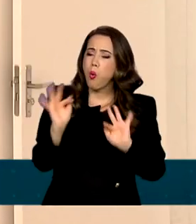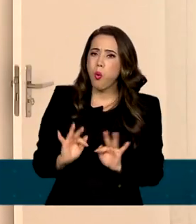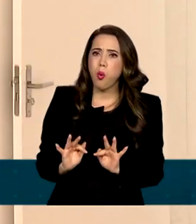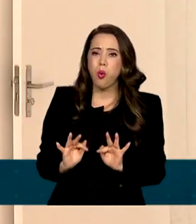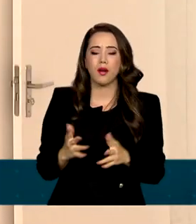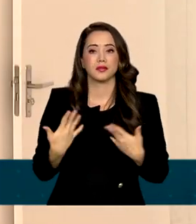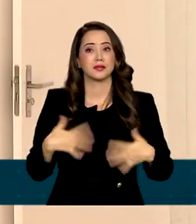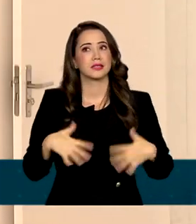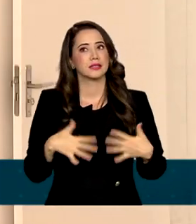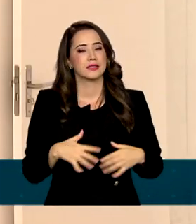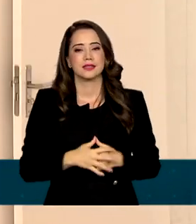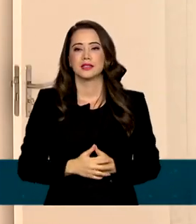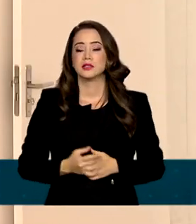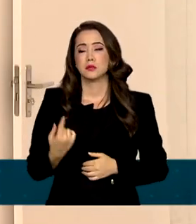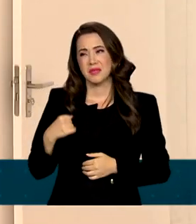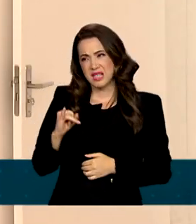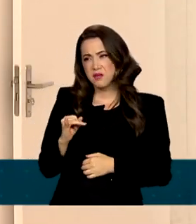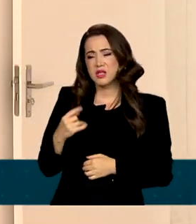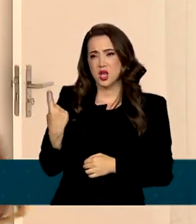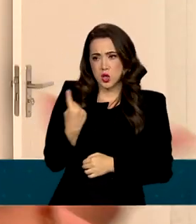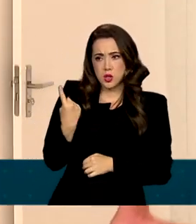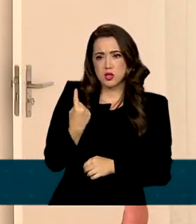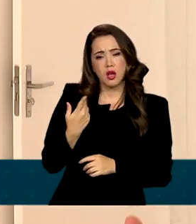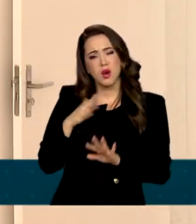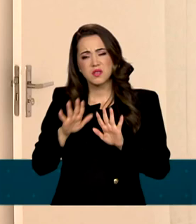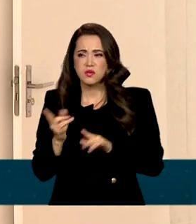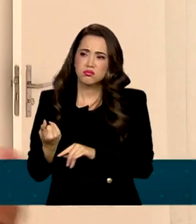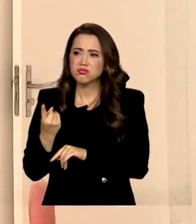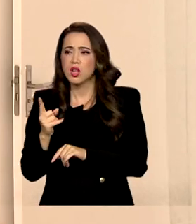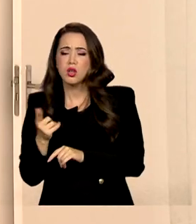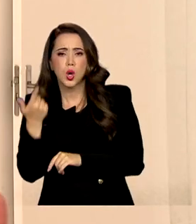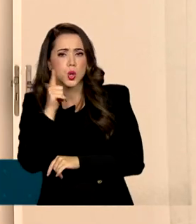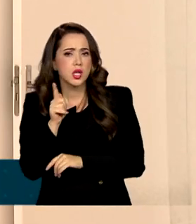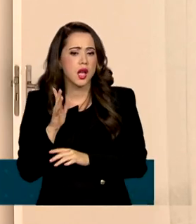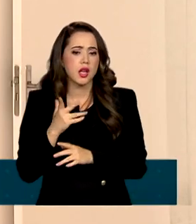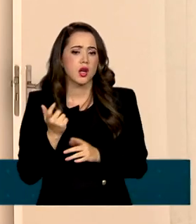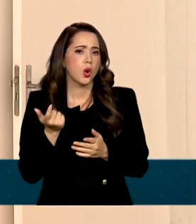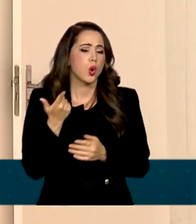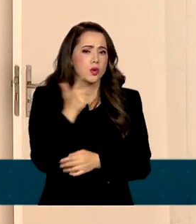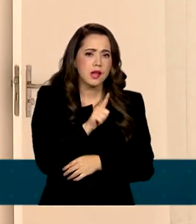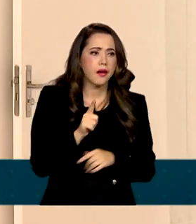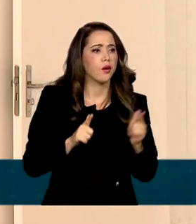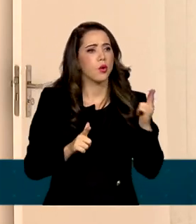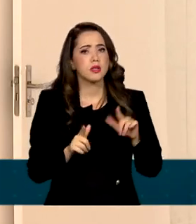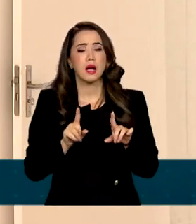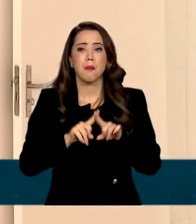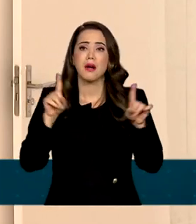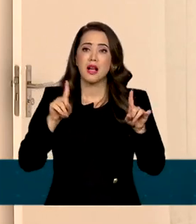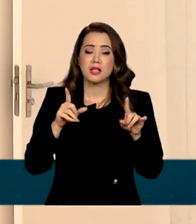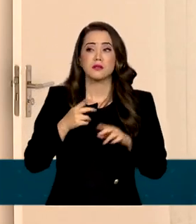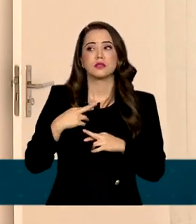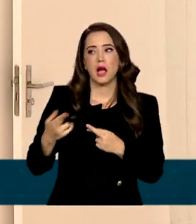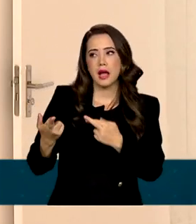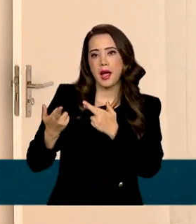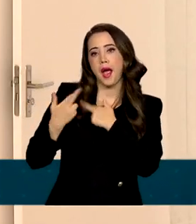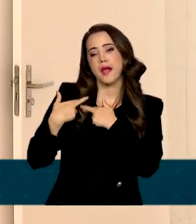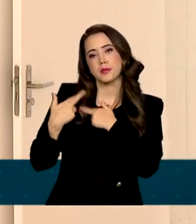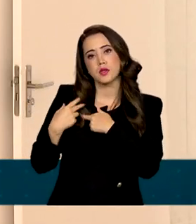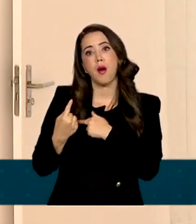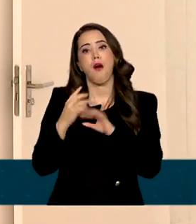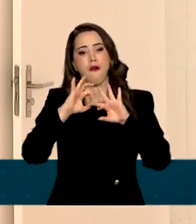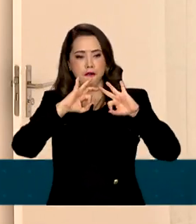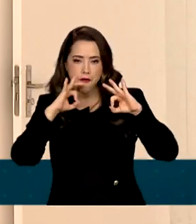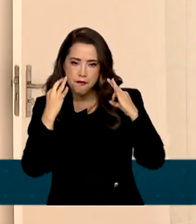solteira, você faz uma coisa ali, uma coisa ali, rapidinho você consegue. Quando você tem a responsabilidade de uma